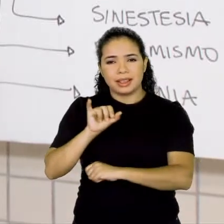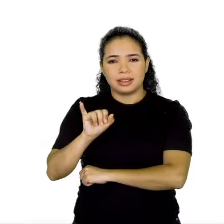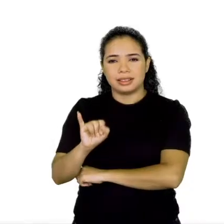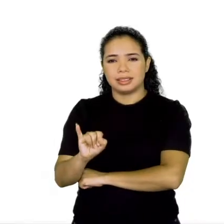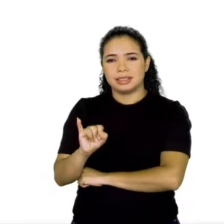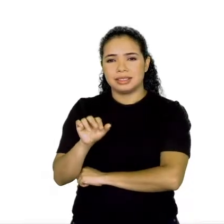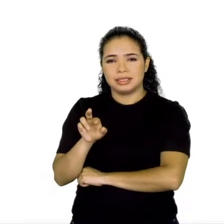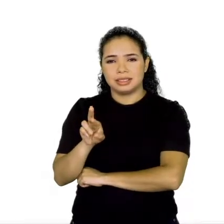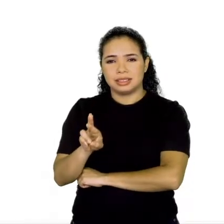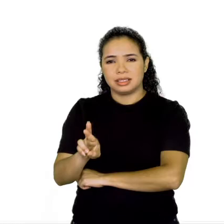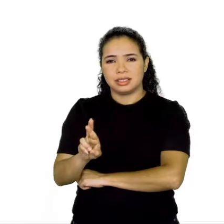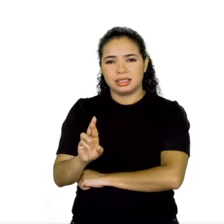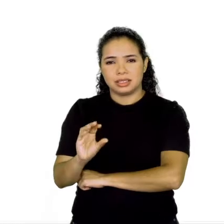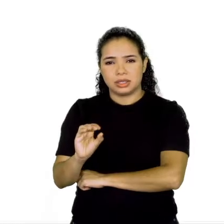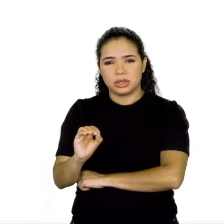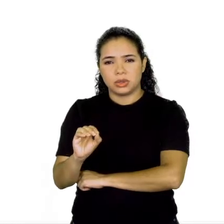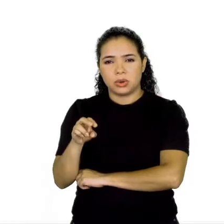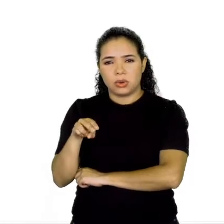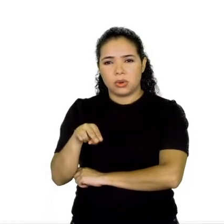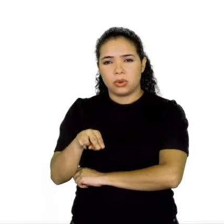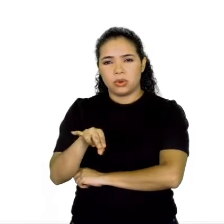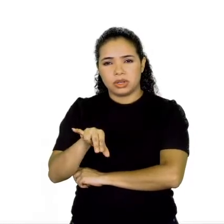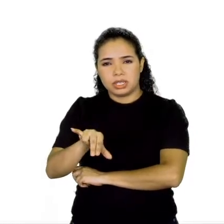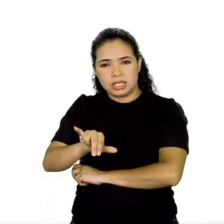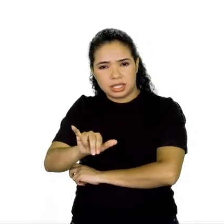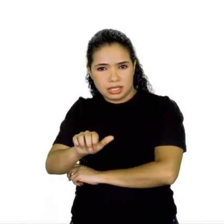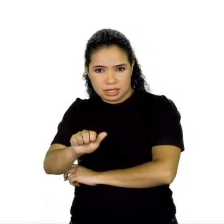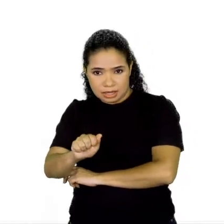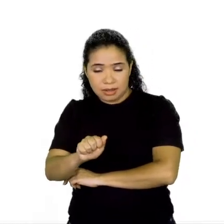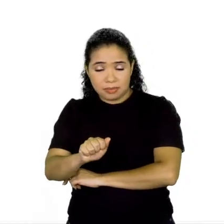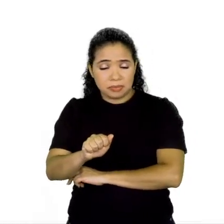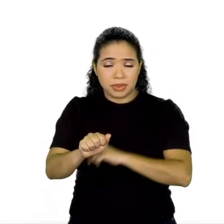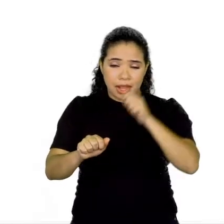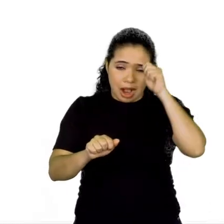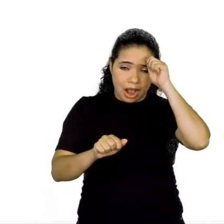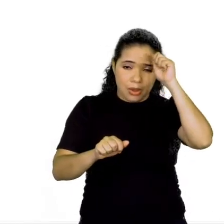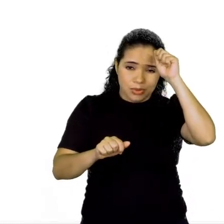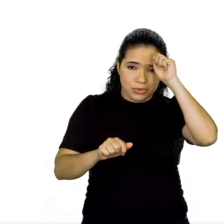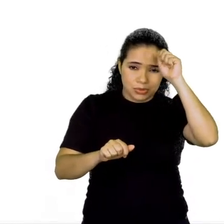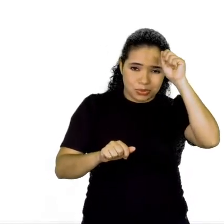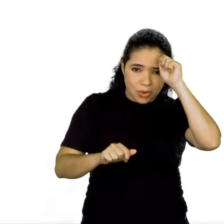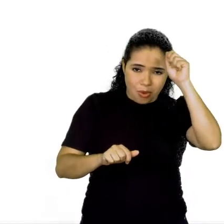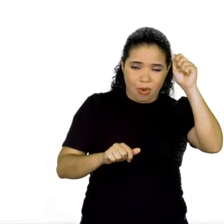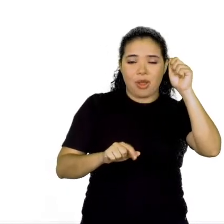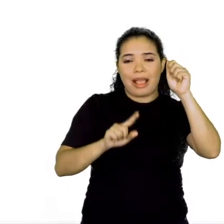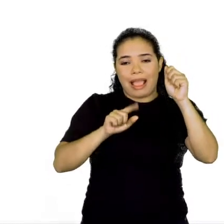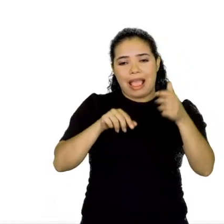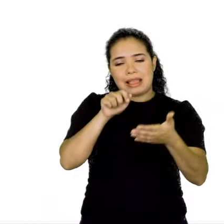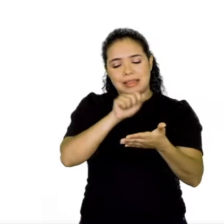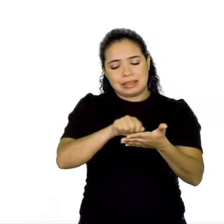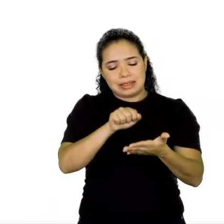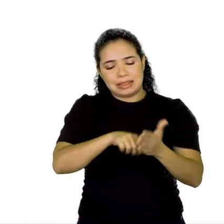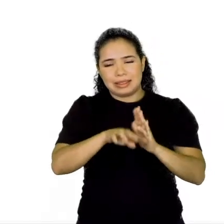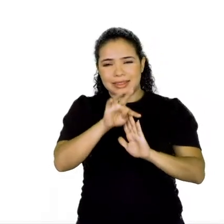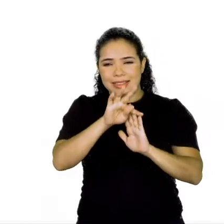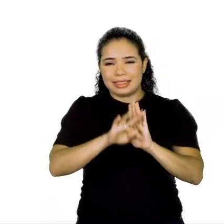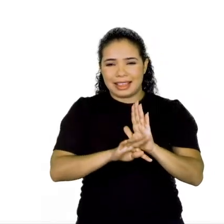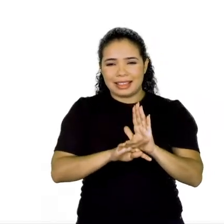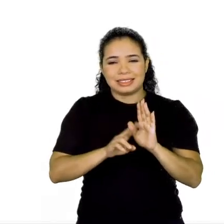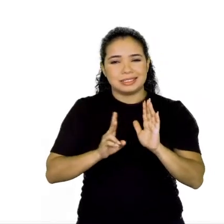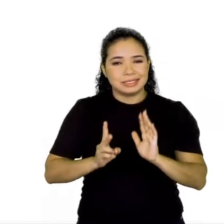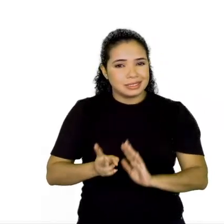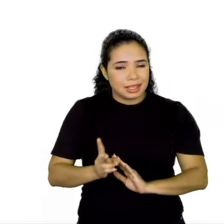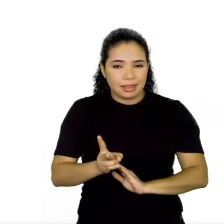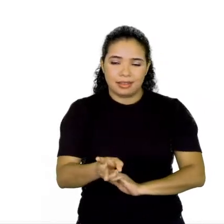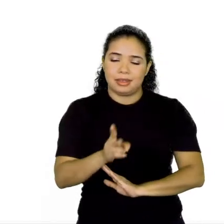O Machado de Assis, ele é um escritor conhecido justamente por escrever os seus textos sempre com